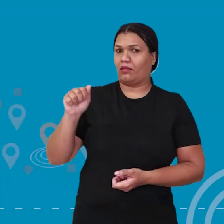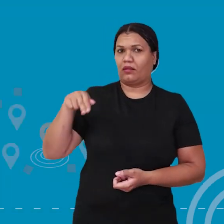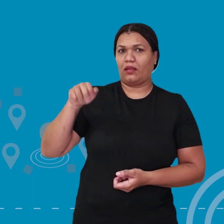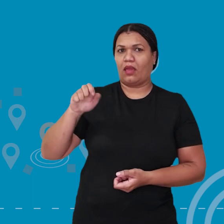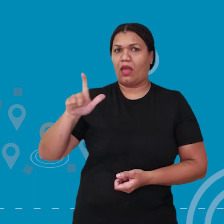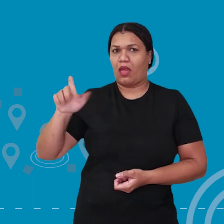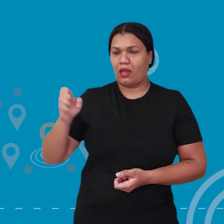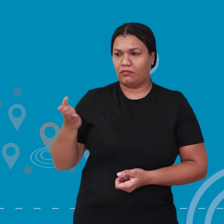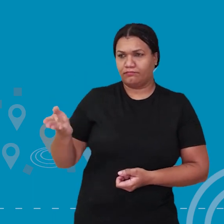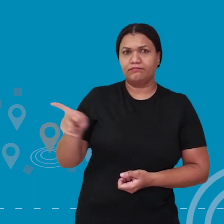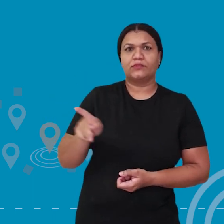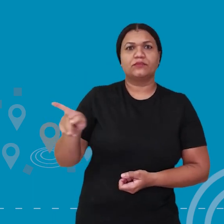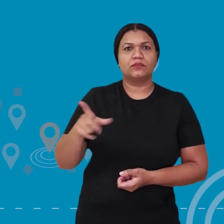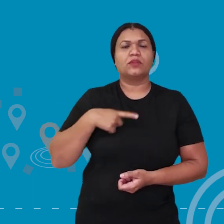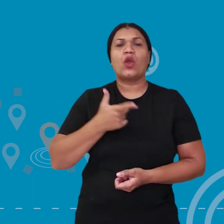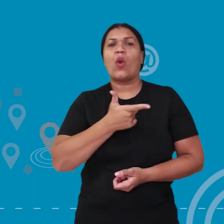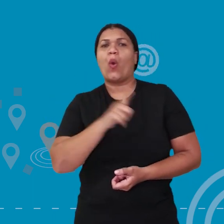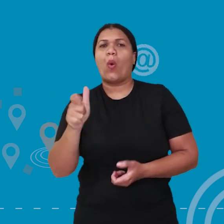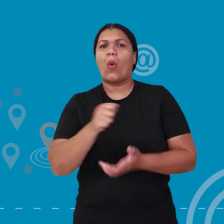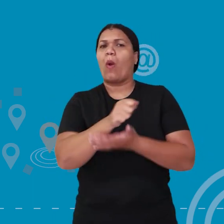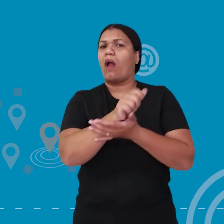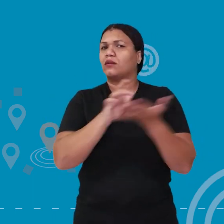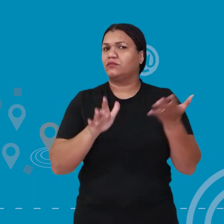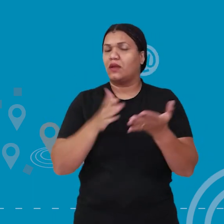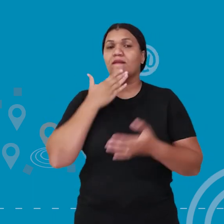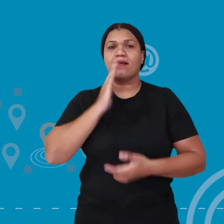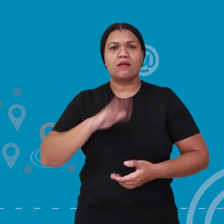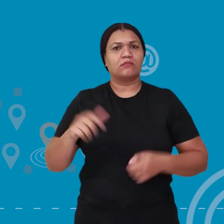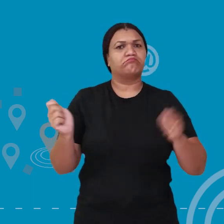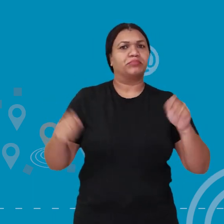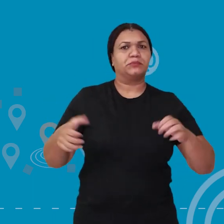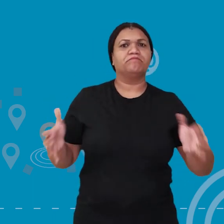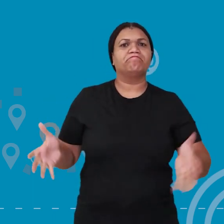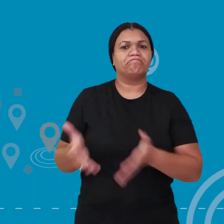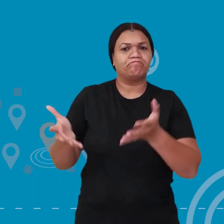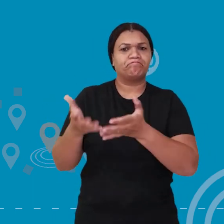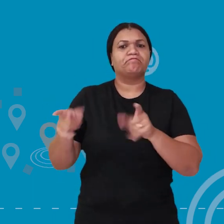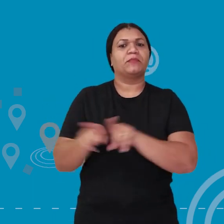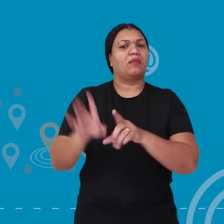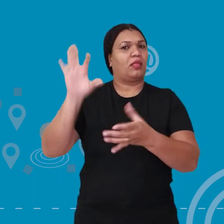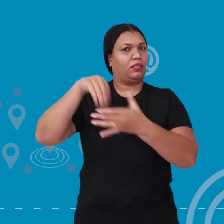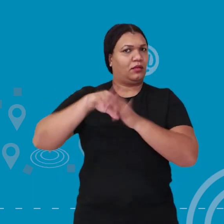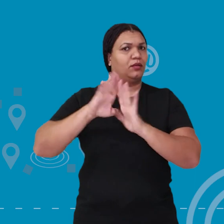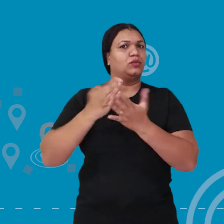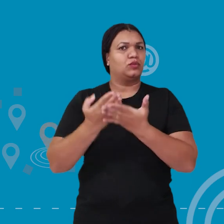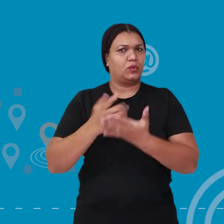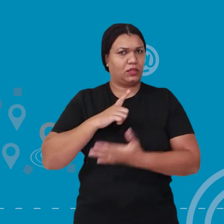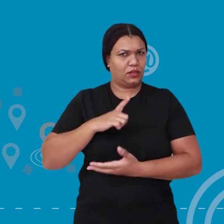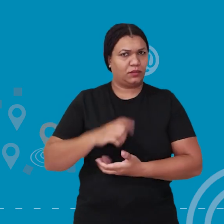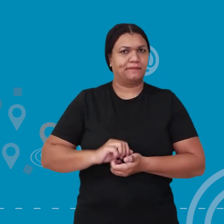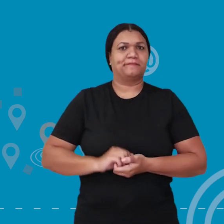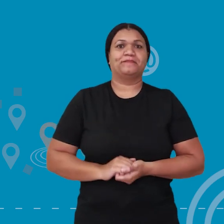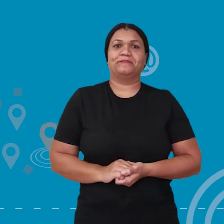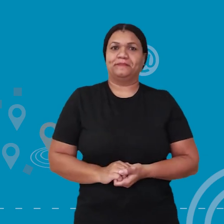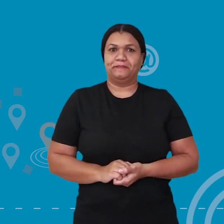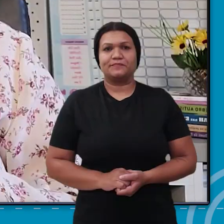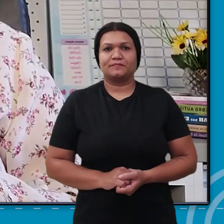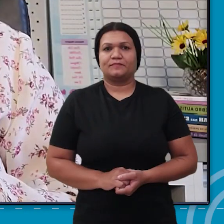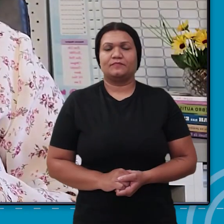Daniela, há outras atividades que a criança pode ser incentivada, inclusive na escola?